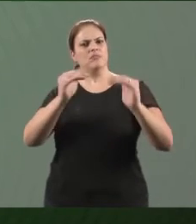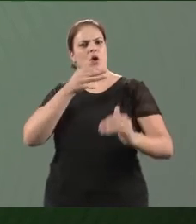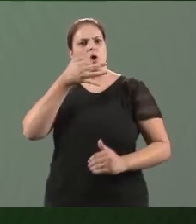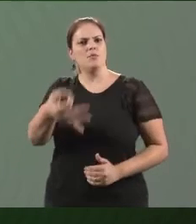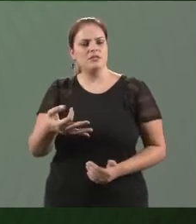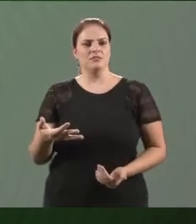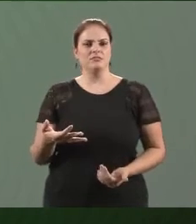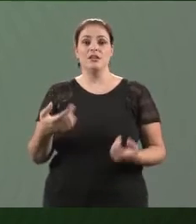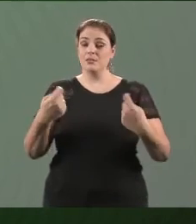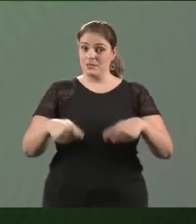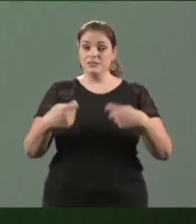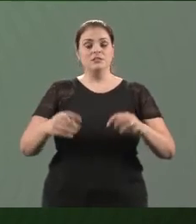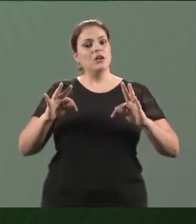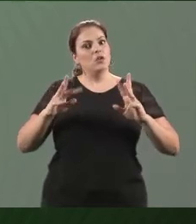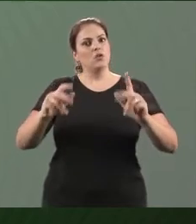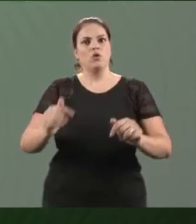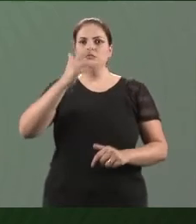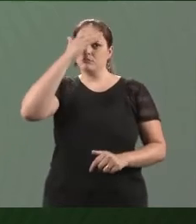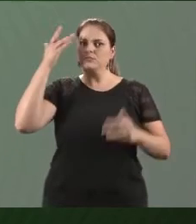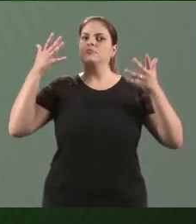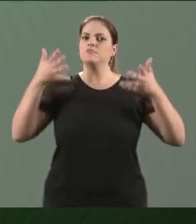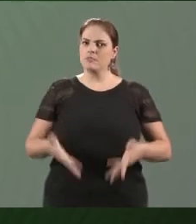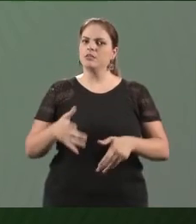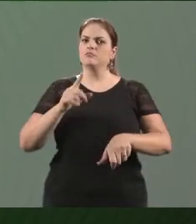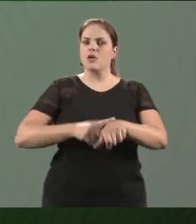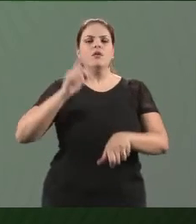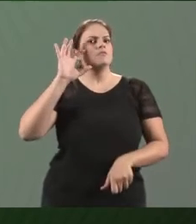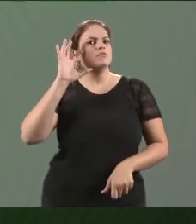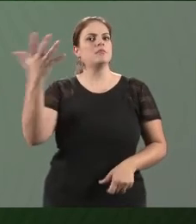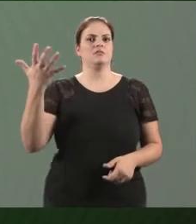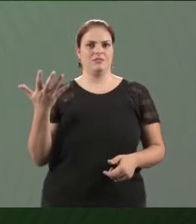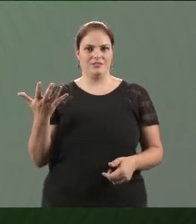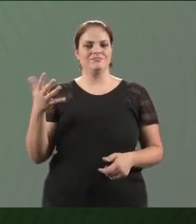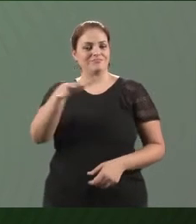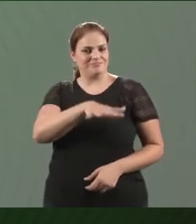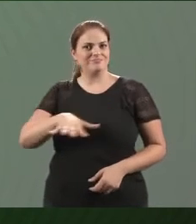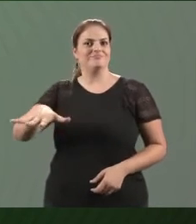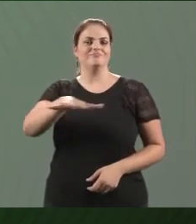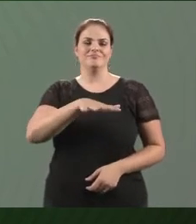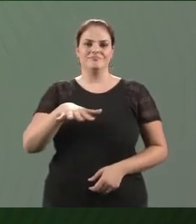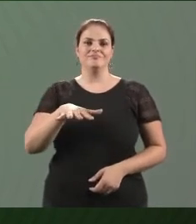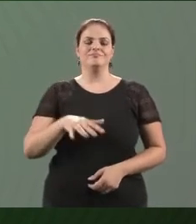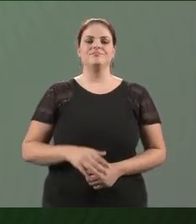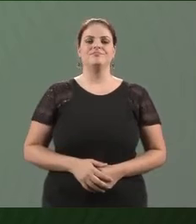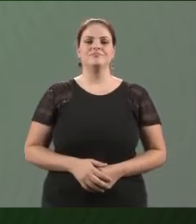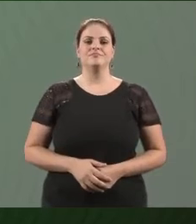É necessário que todos participem da tomada de decisões que afetem ao coletivo. Pelo povo,